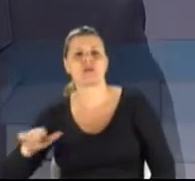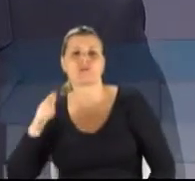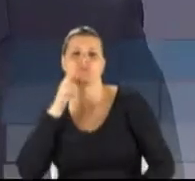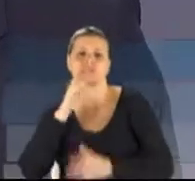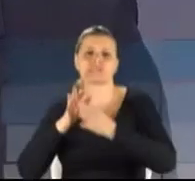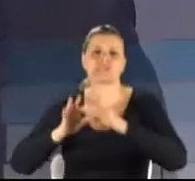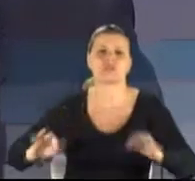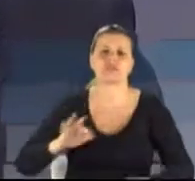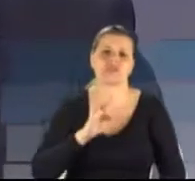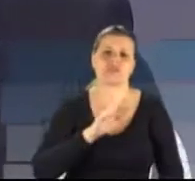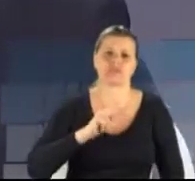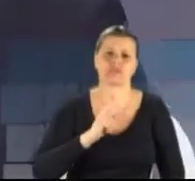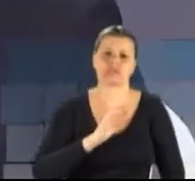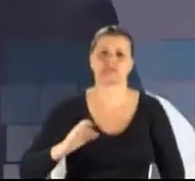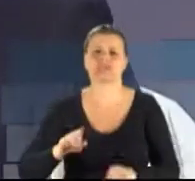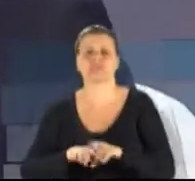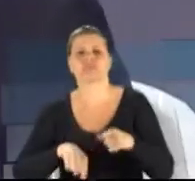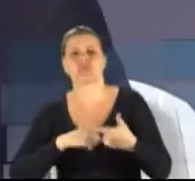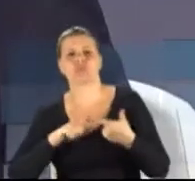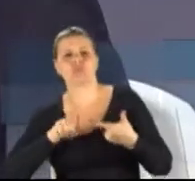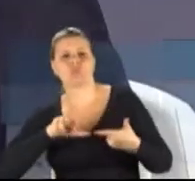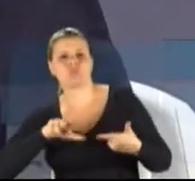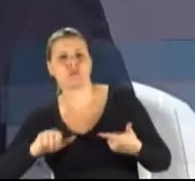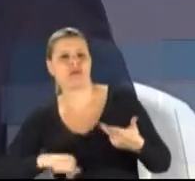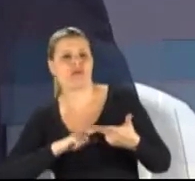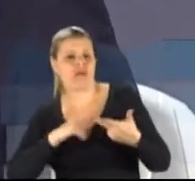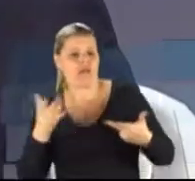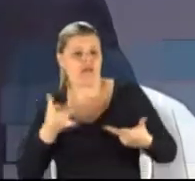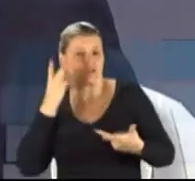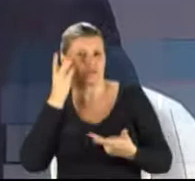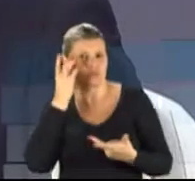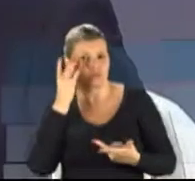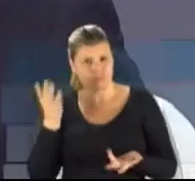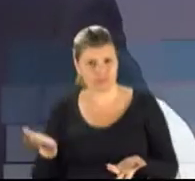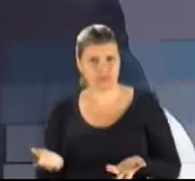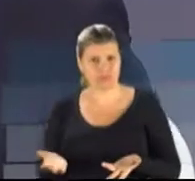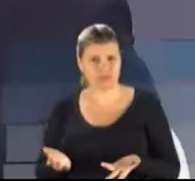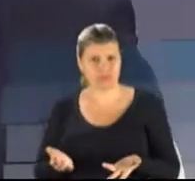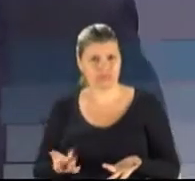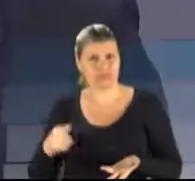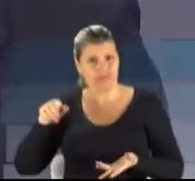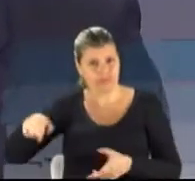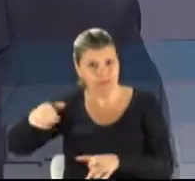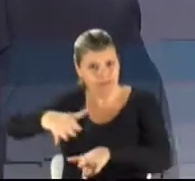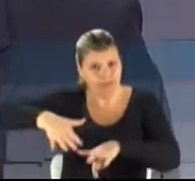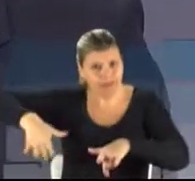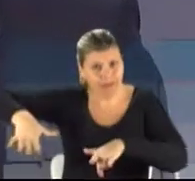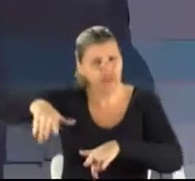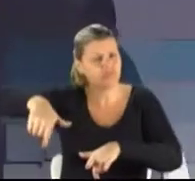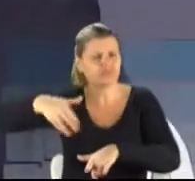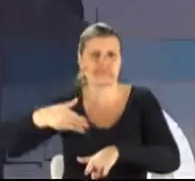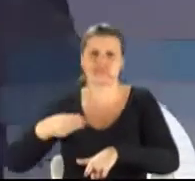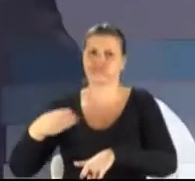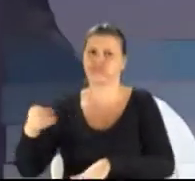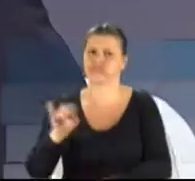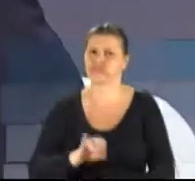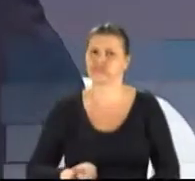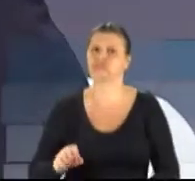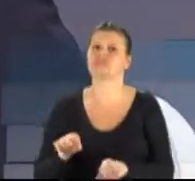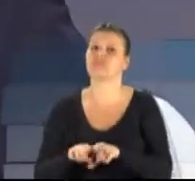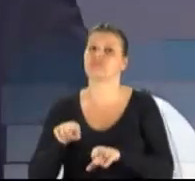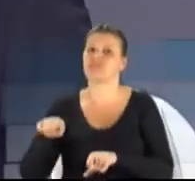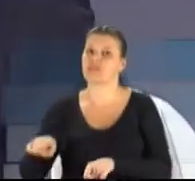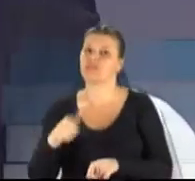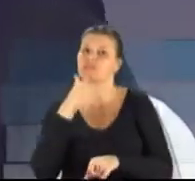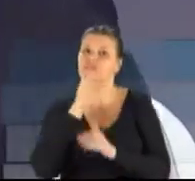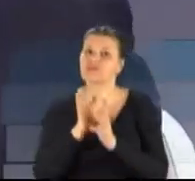presidente Lula e que tem salvado a presidente Dilma. Então, este setor é extremamente importante. E que salvou o Rio Grande do Sul?